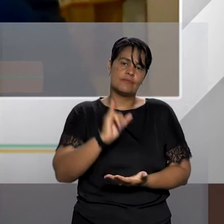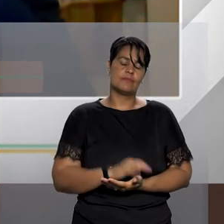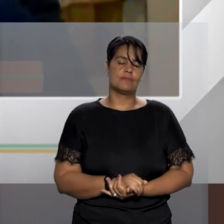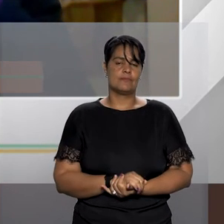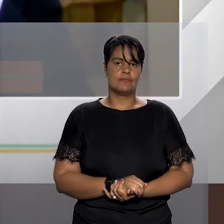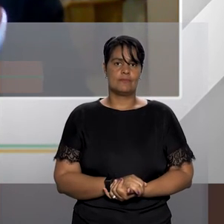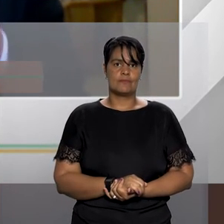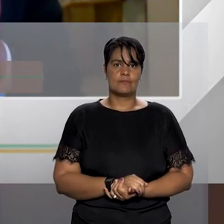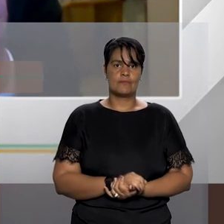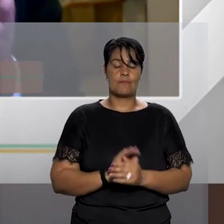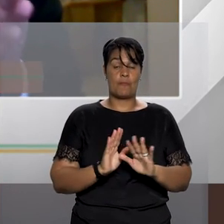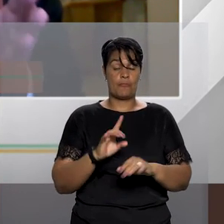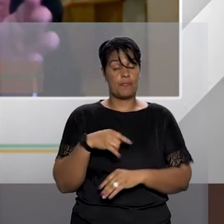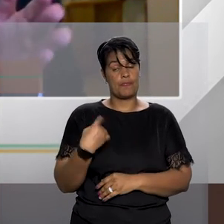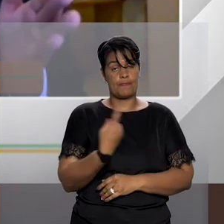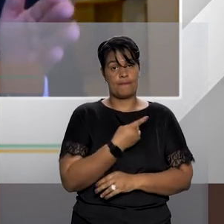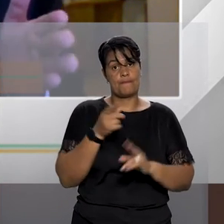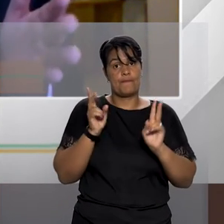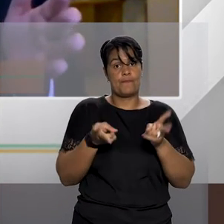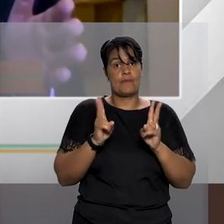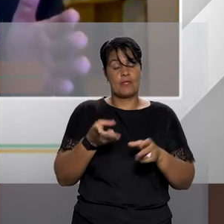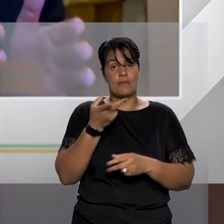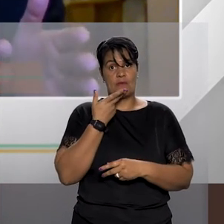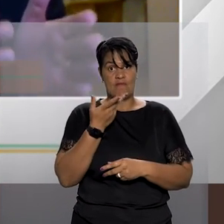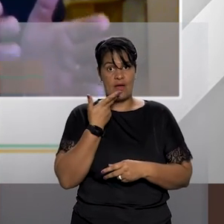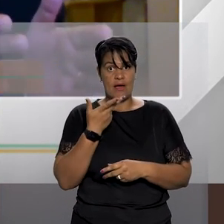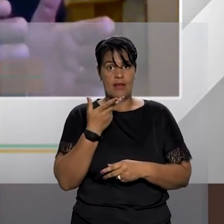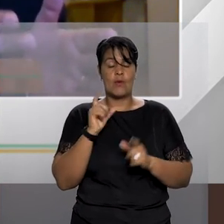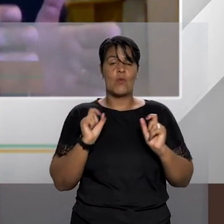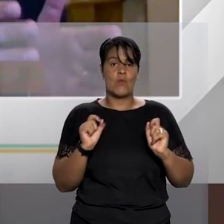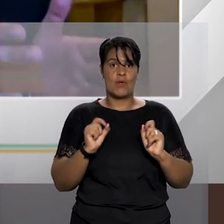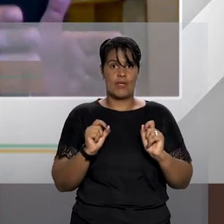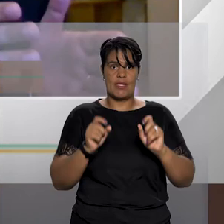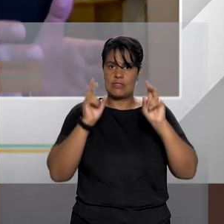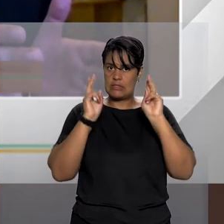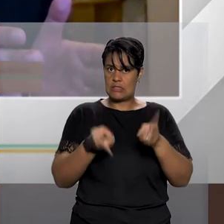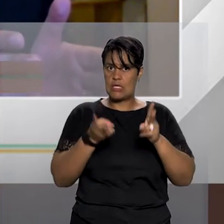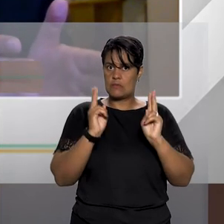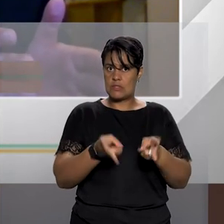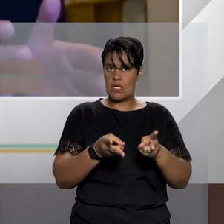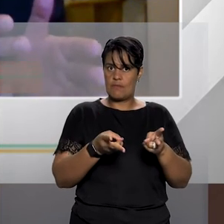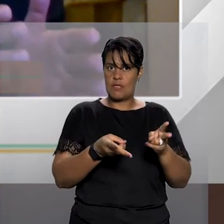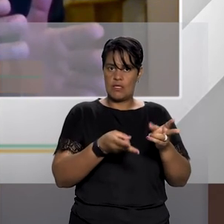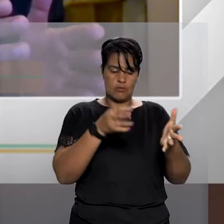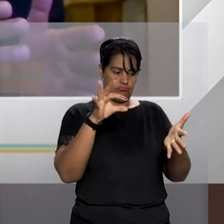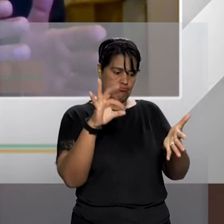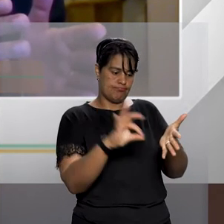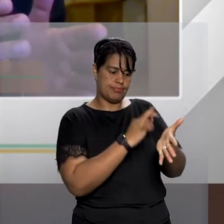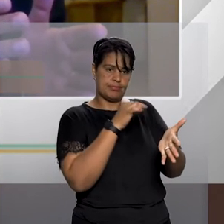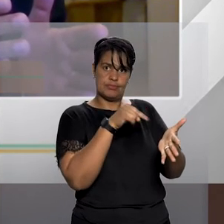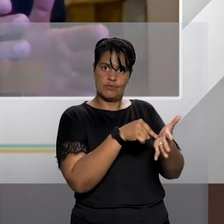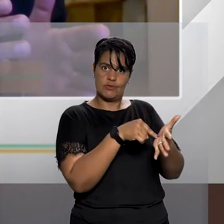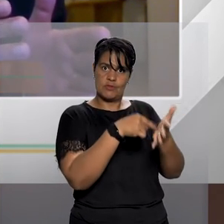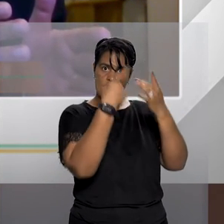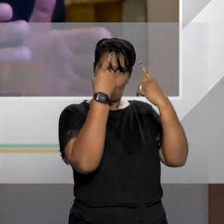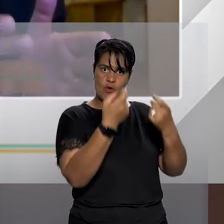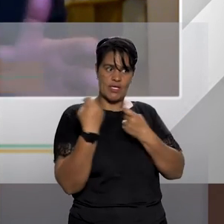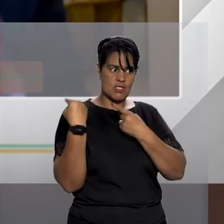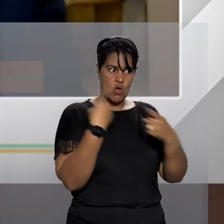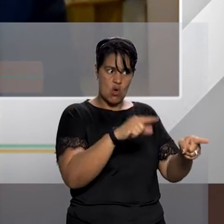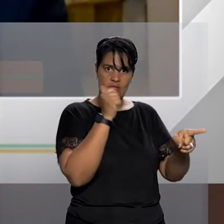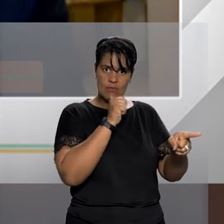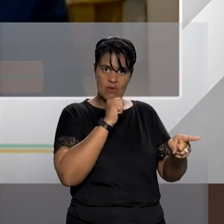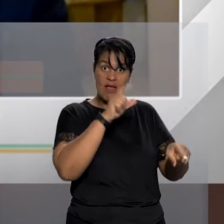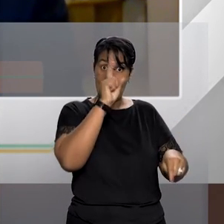nós costumamos dizer que todo o registro de ocorrência de violência doméstica contra a mulher é uma oportunidade que o